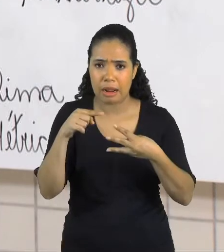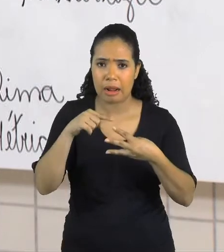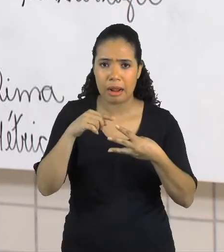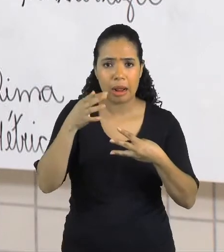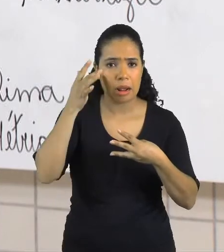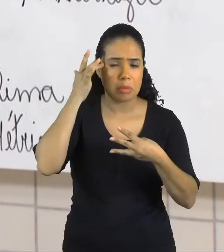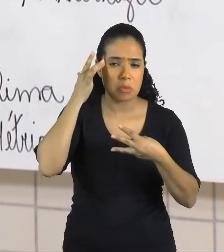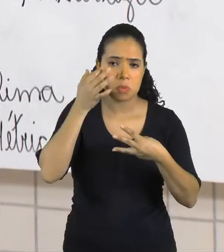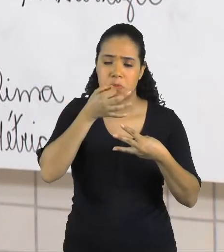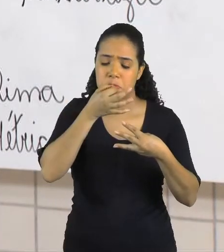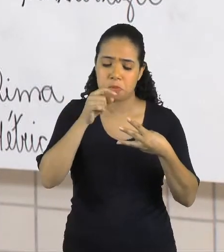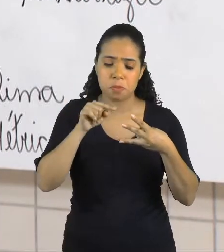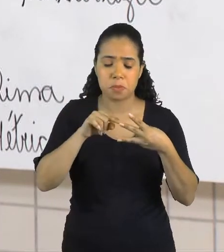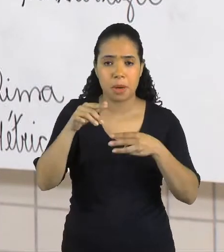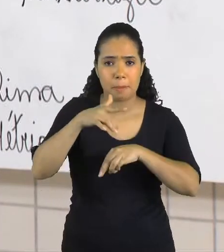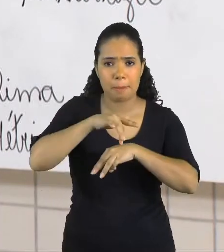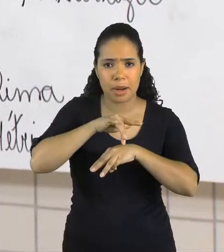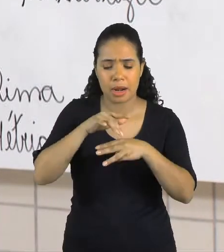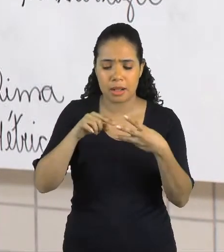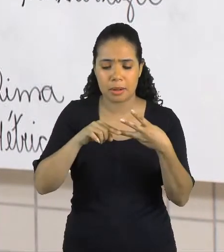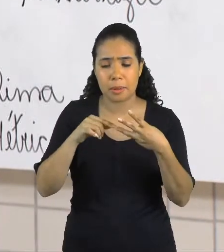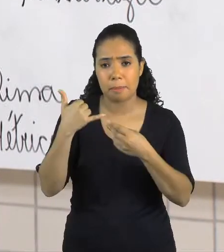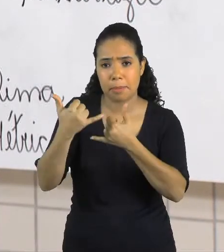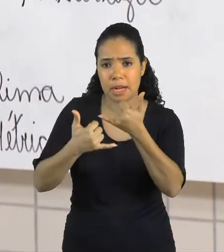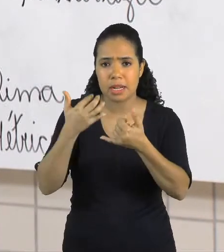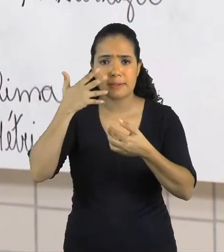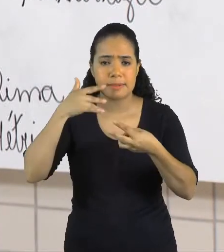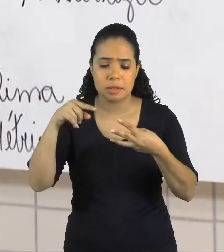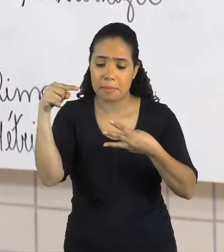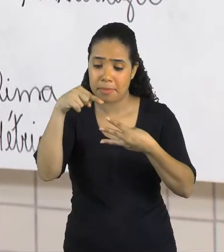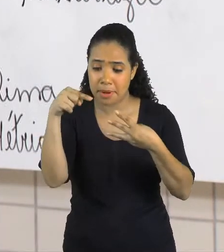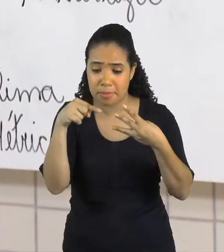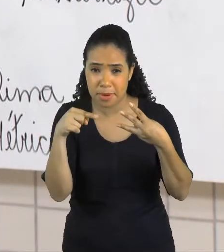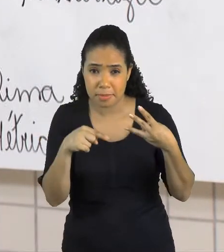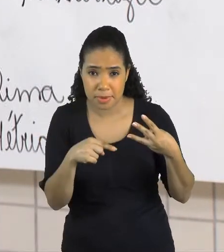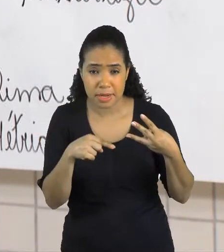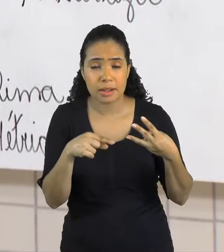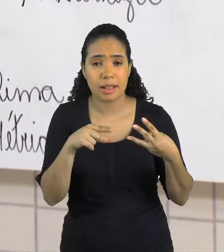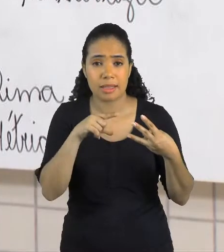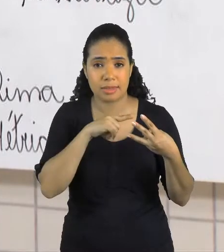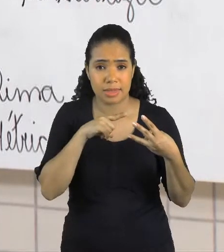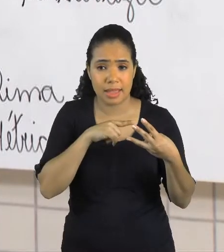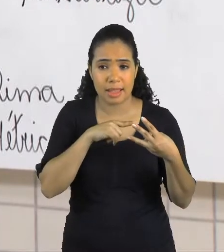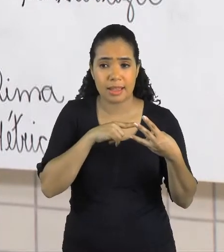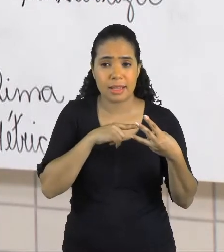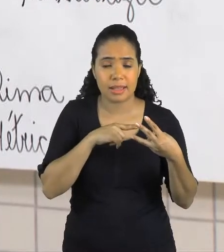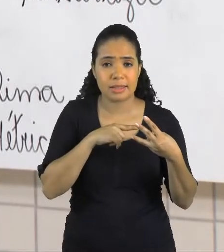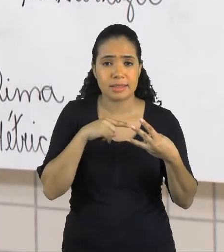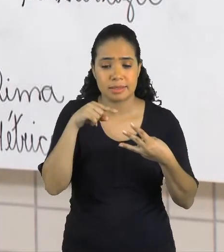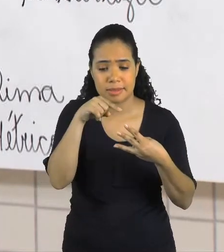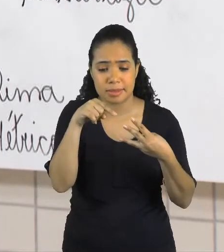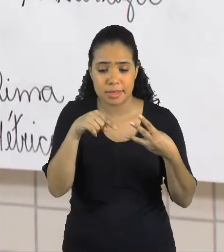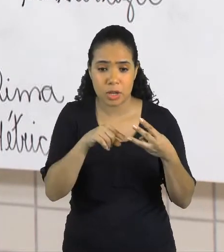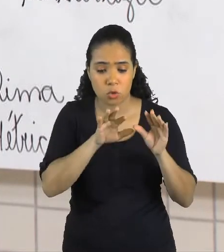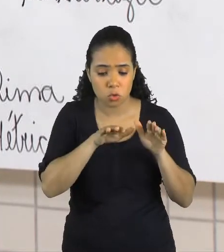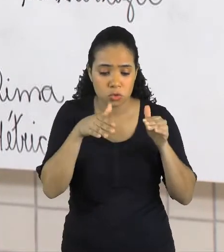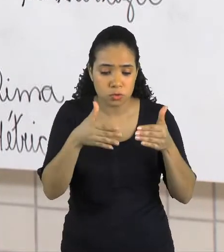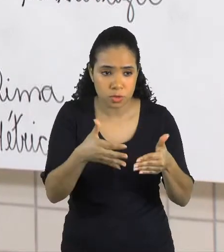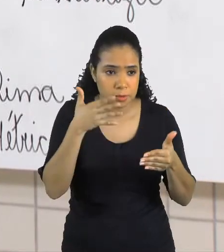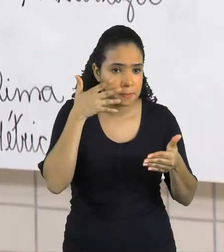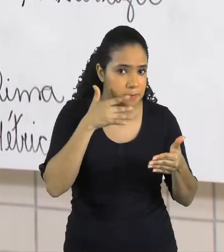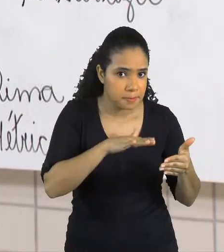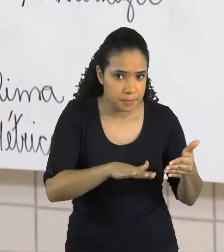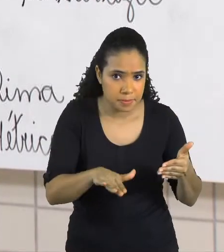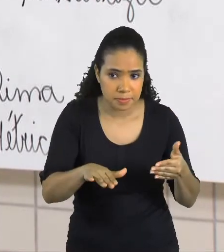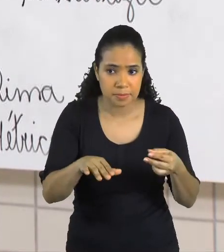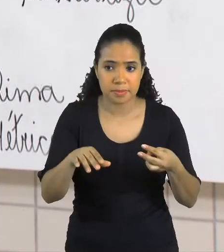o brinquedo de criança? Os três pertencem ao universo da infância. Os